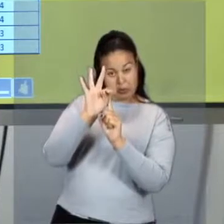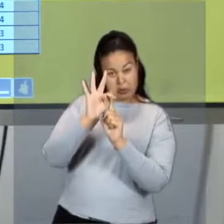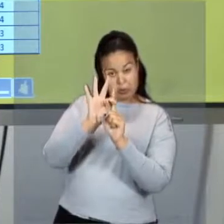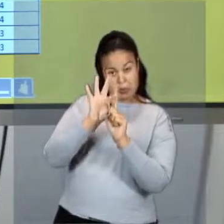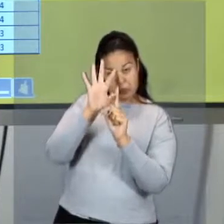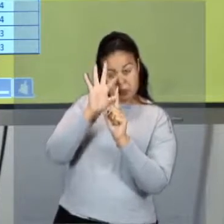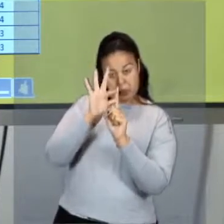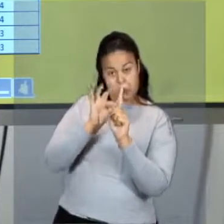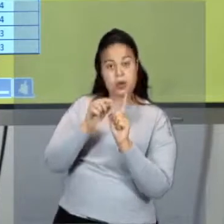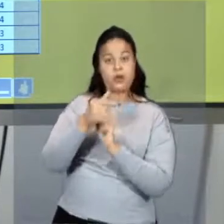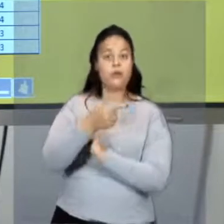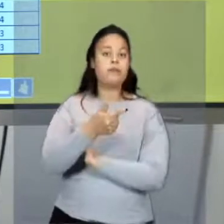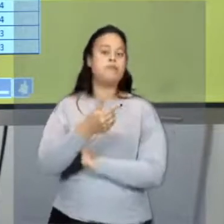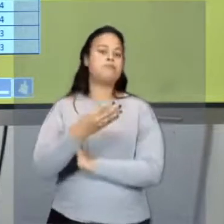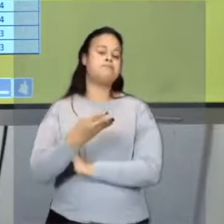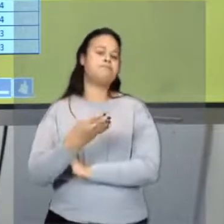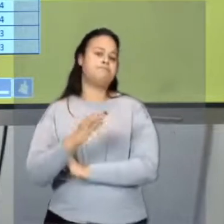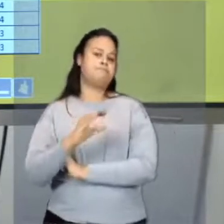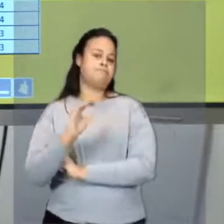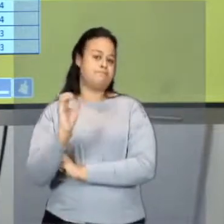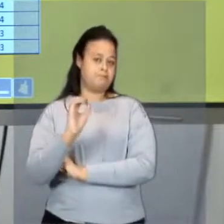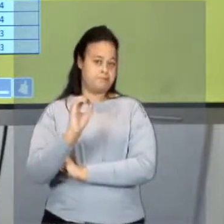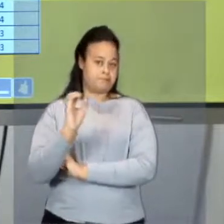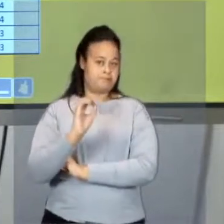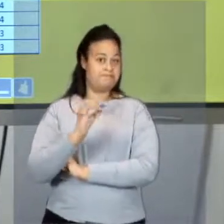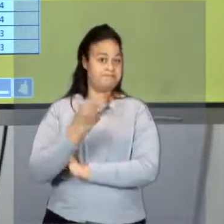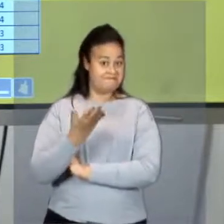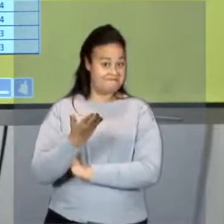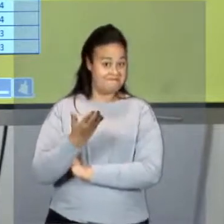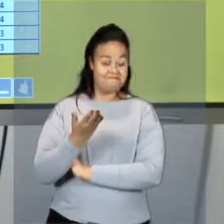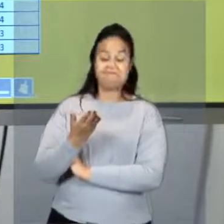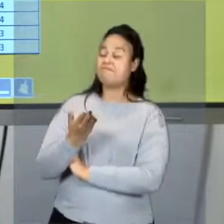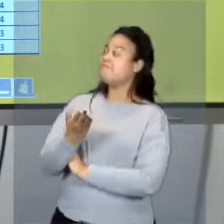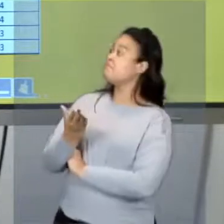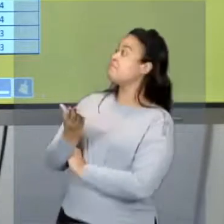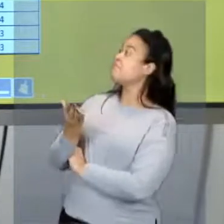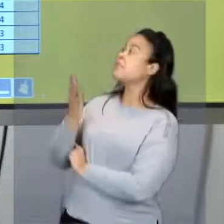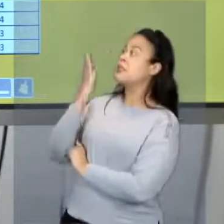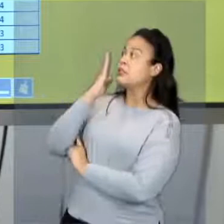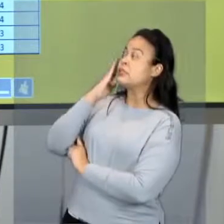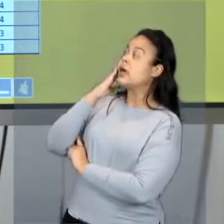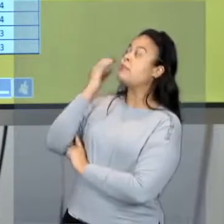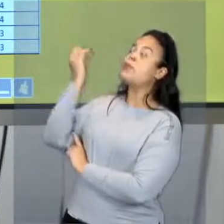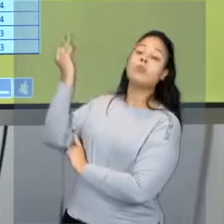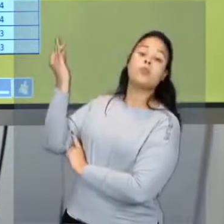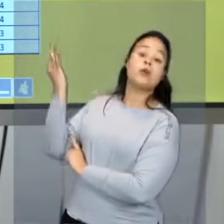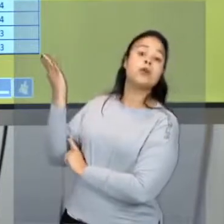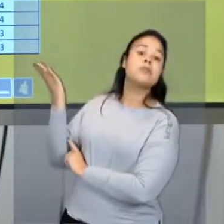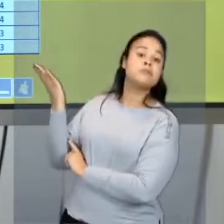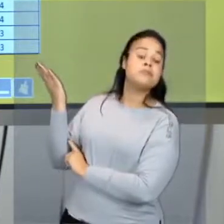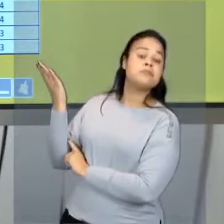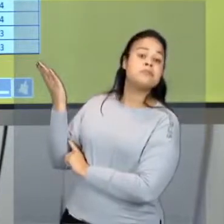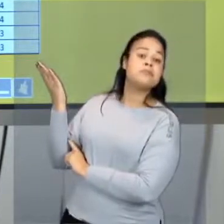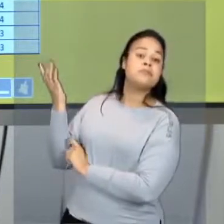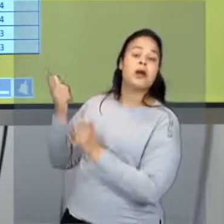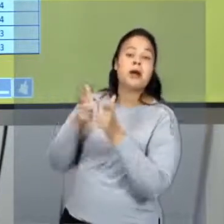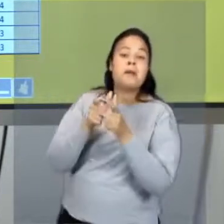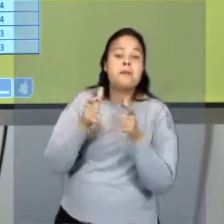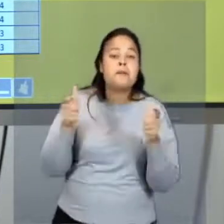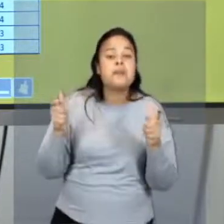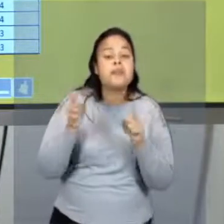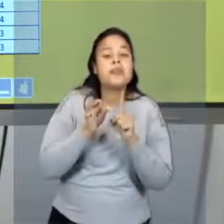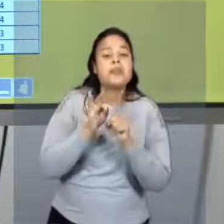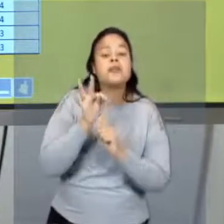24 graus Celsius. Não é isso aí? E aqui você sabe que vai dar uma amplitude térmica exatamente